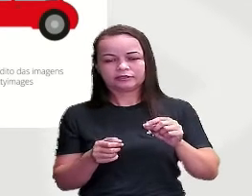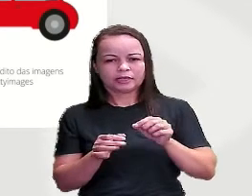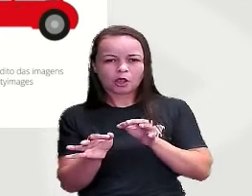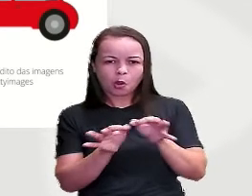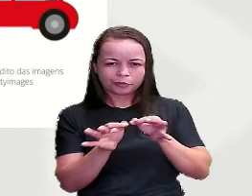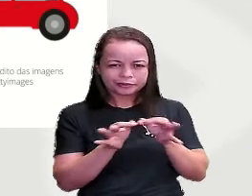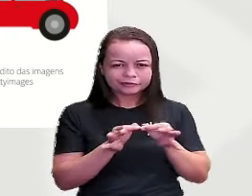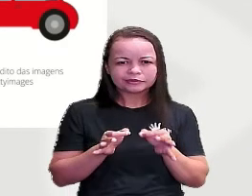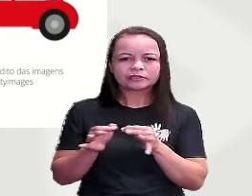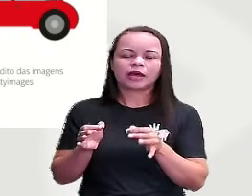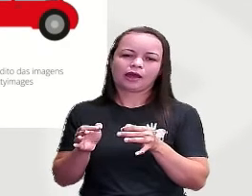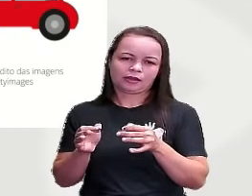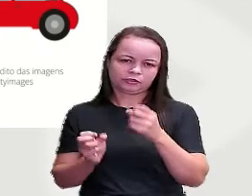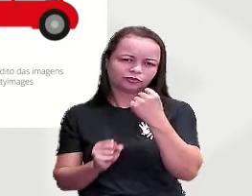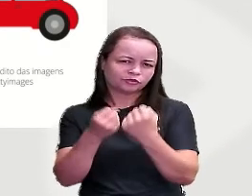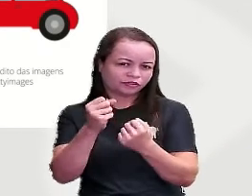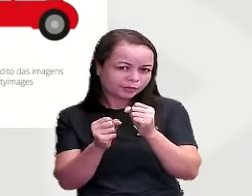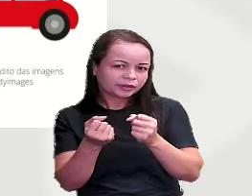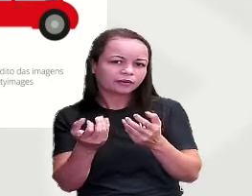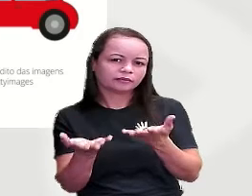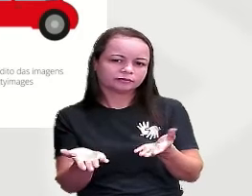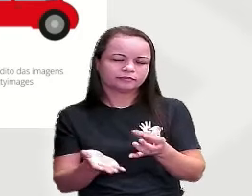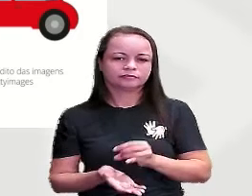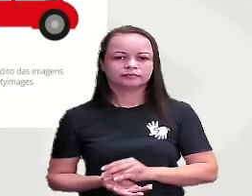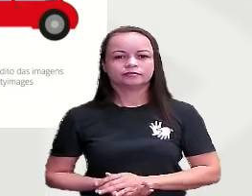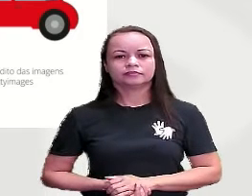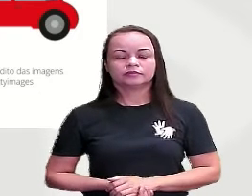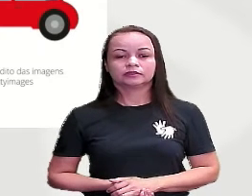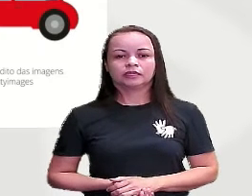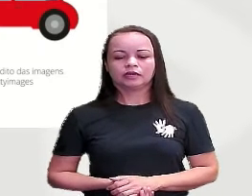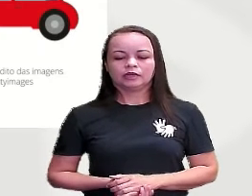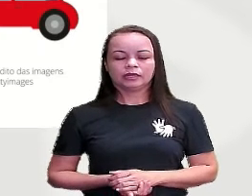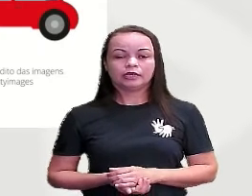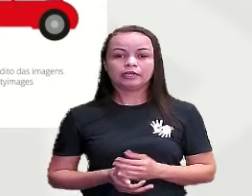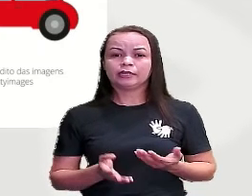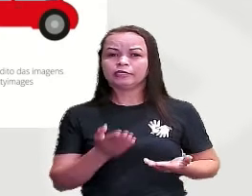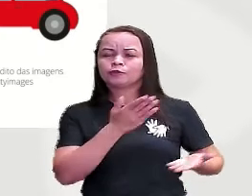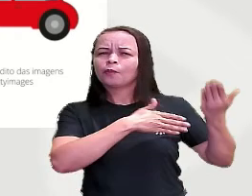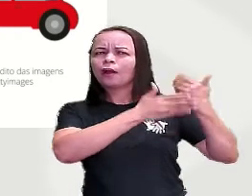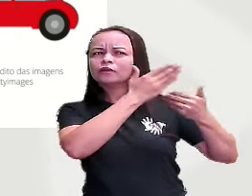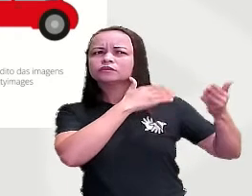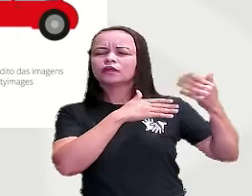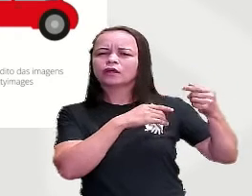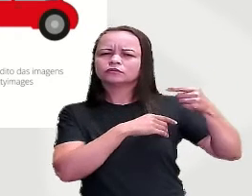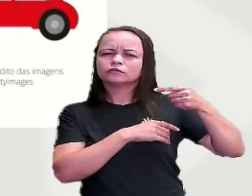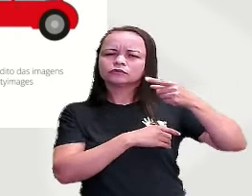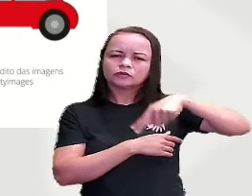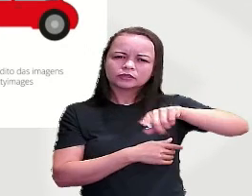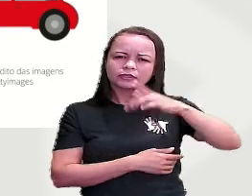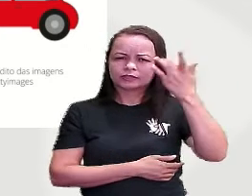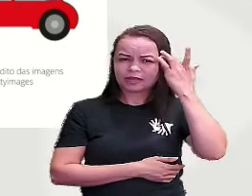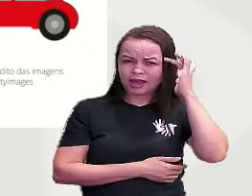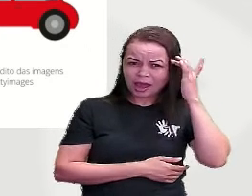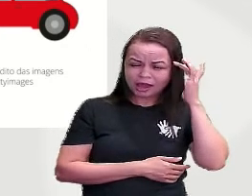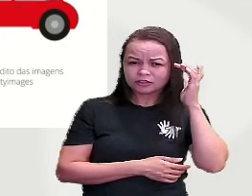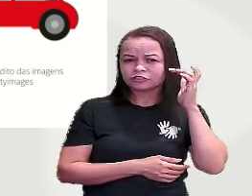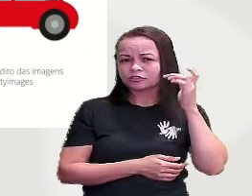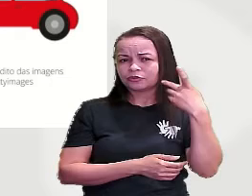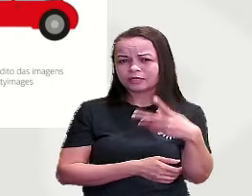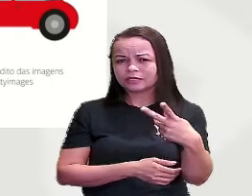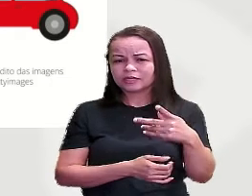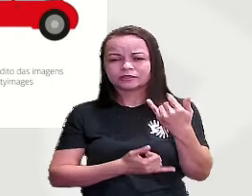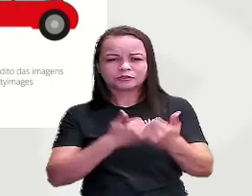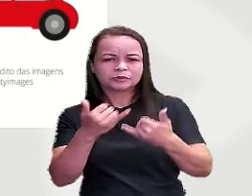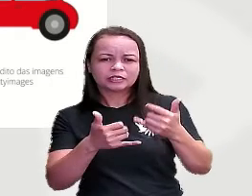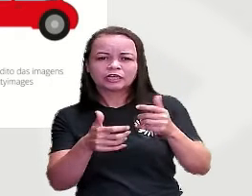ser confeccionados E no passado Vocês acham que esses brinquedos Eram feitos de quê?